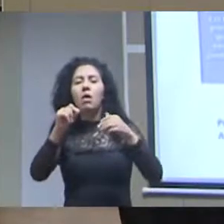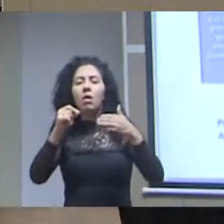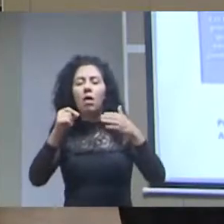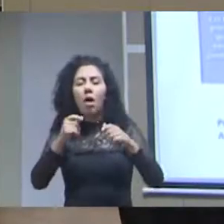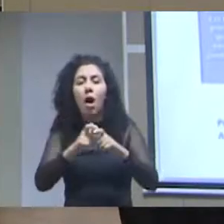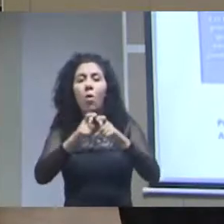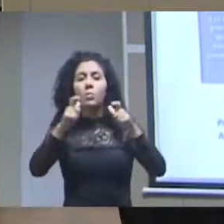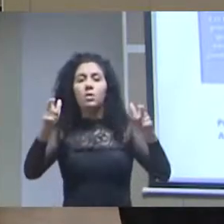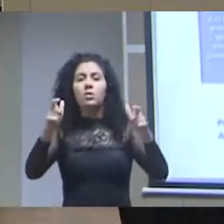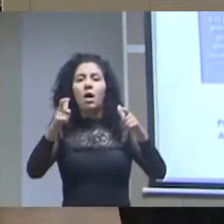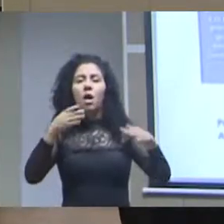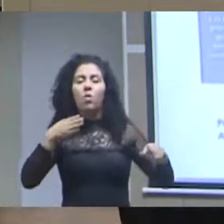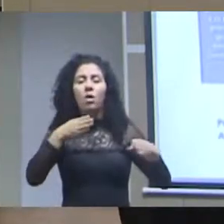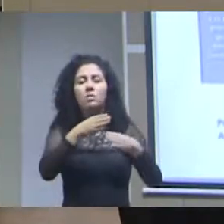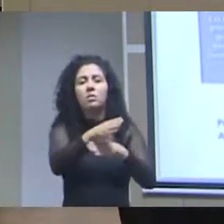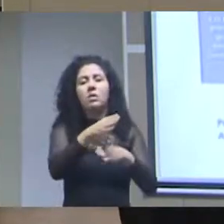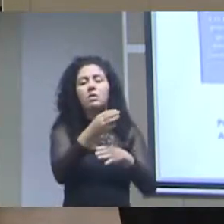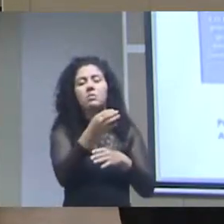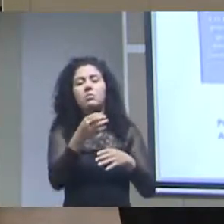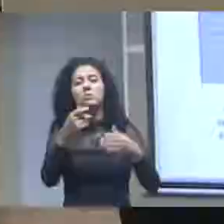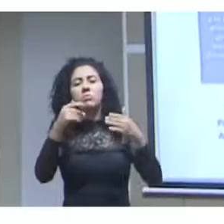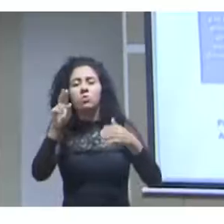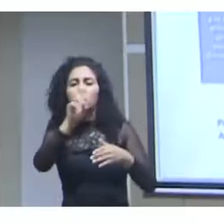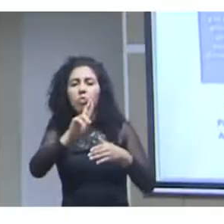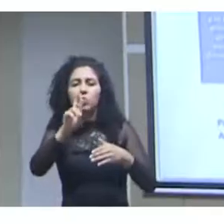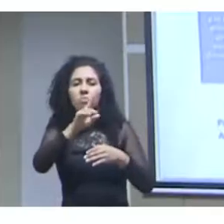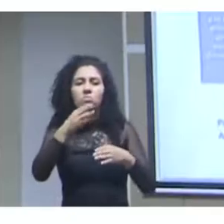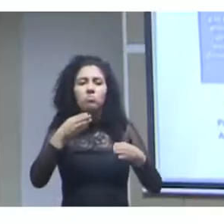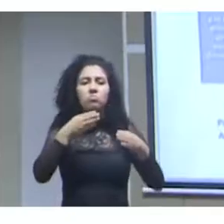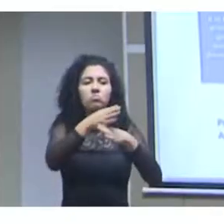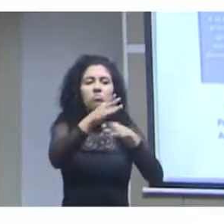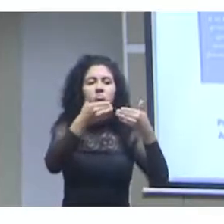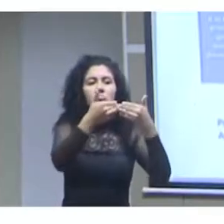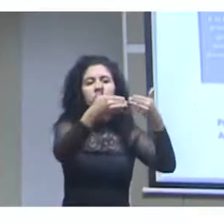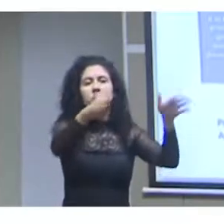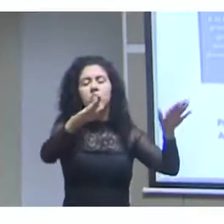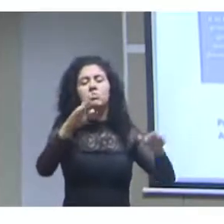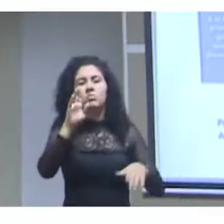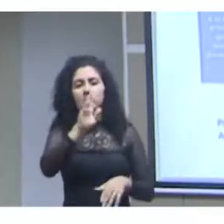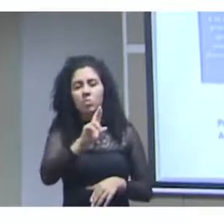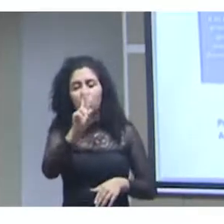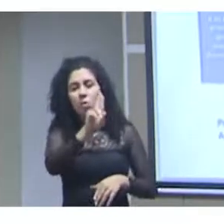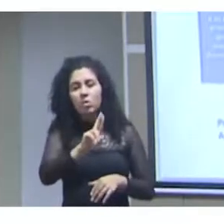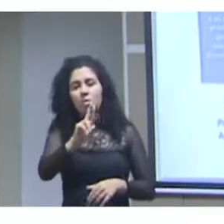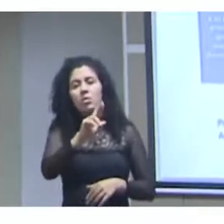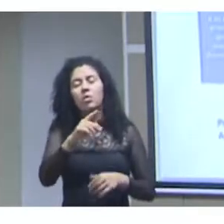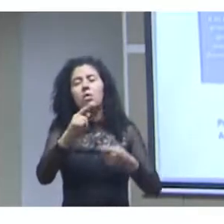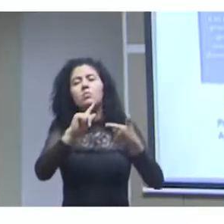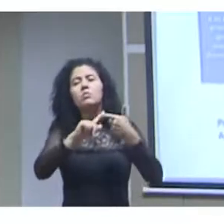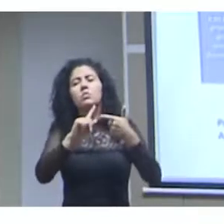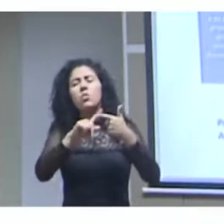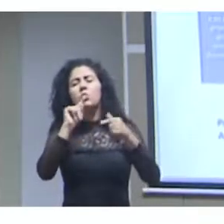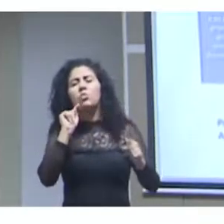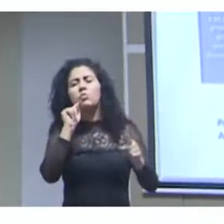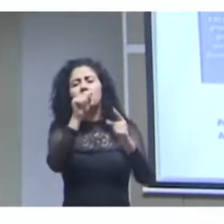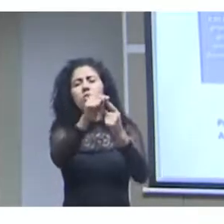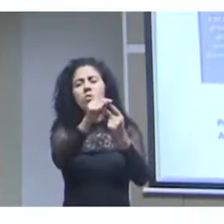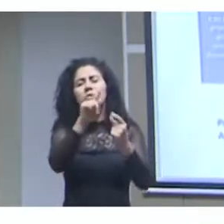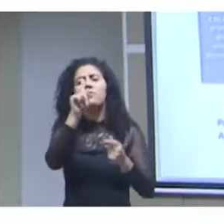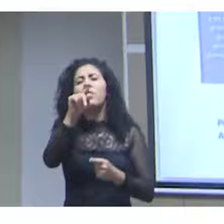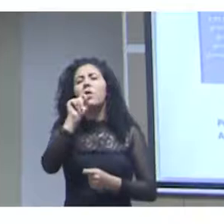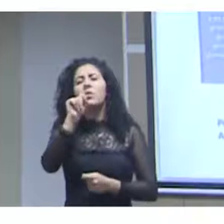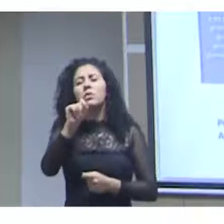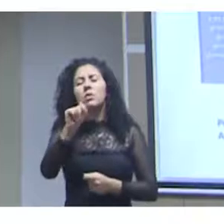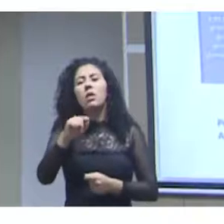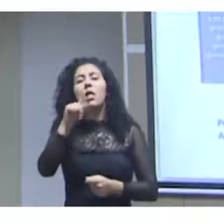e o uso de bases de dados necessárias à avaliação e proposição de políticas públicas e o segundo objetivo